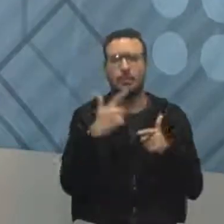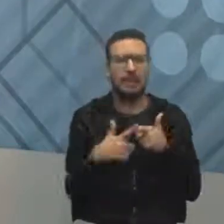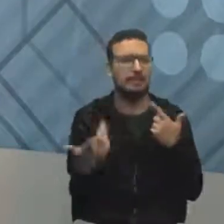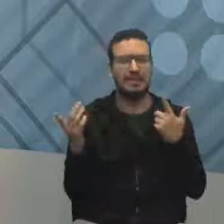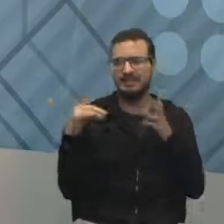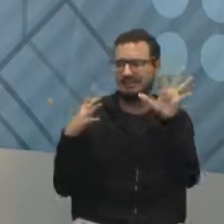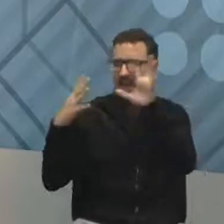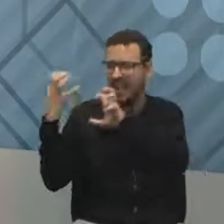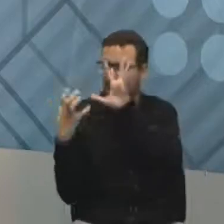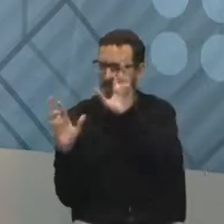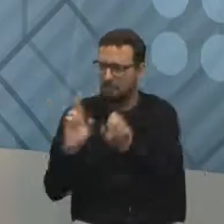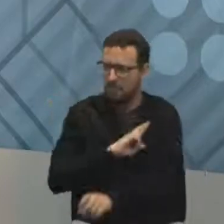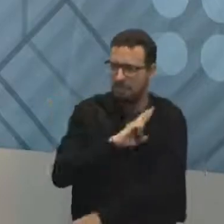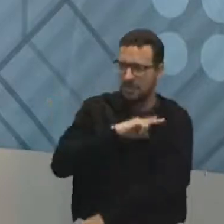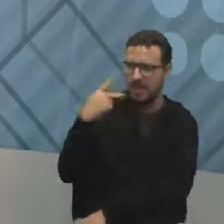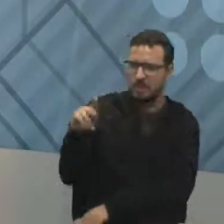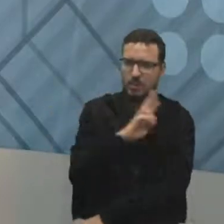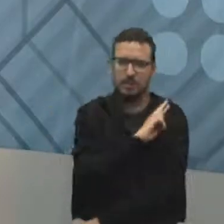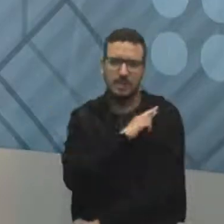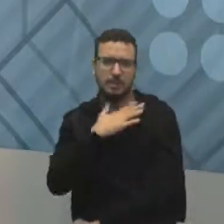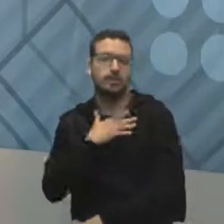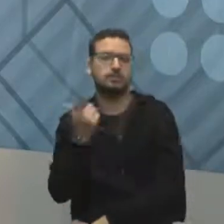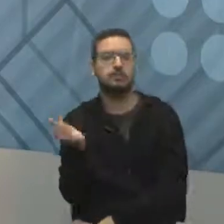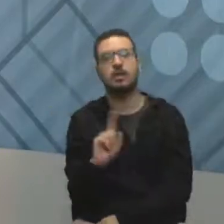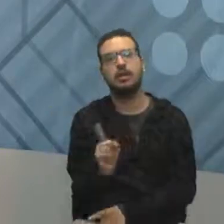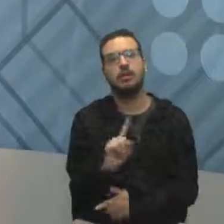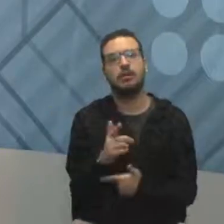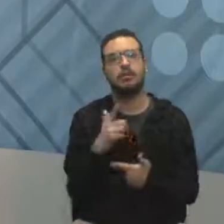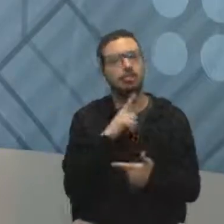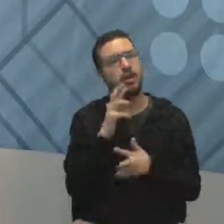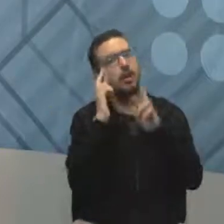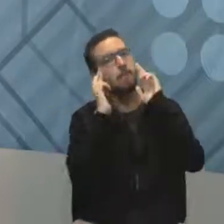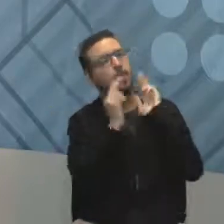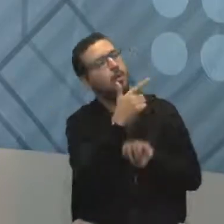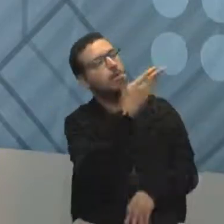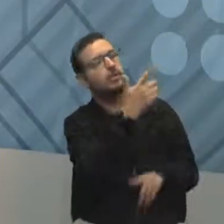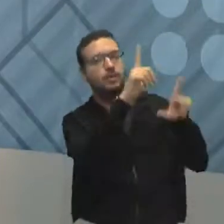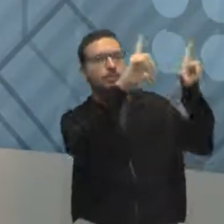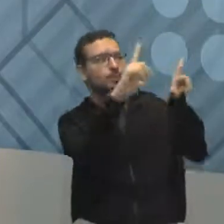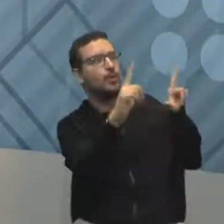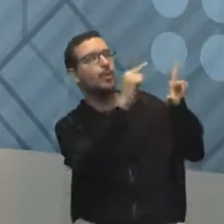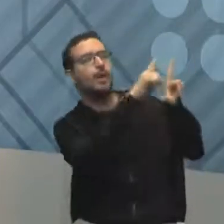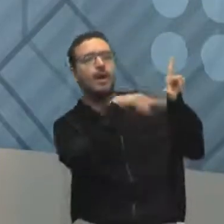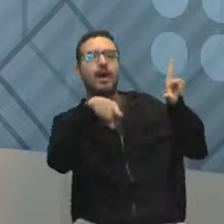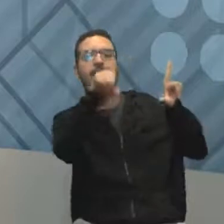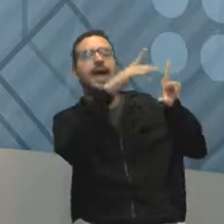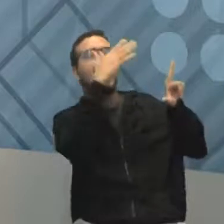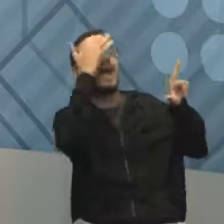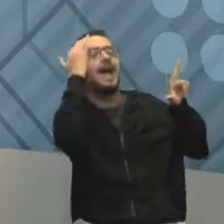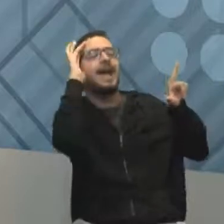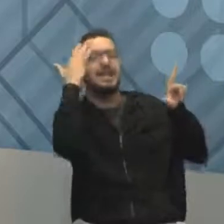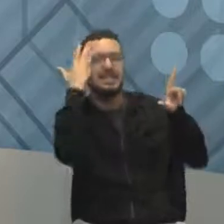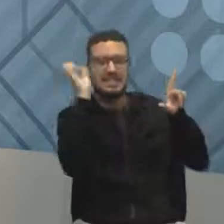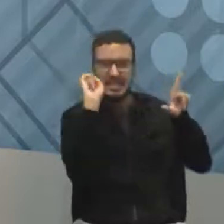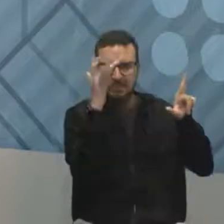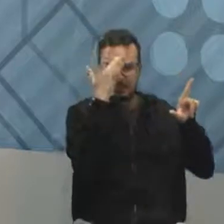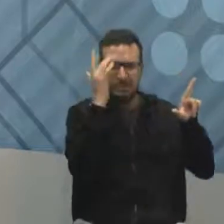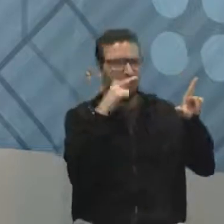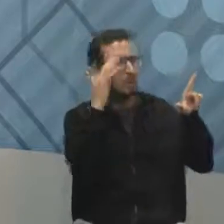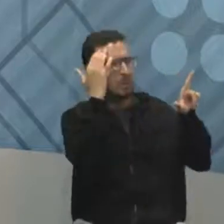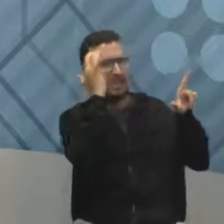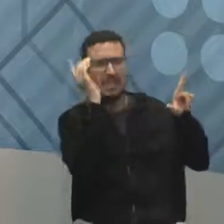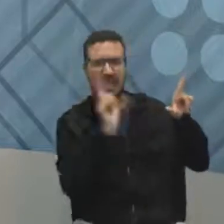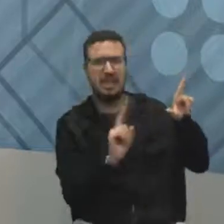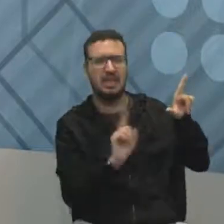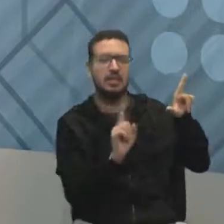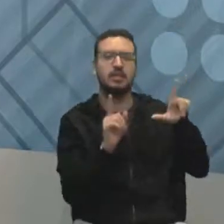conflito, de negociação do nosso projeto. Se a pessoa ainda assim tem alguma dúvida, chama ela para conversar. Qual que é o seu problema? O que está